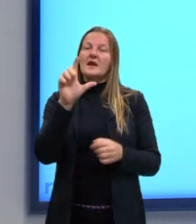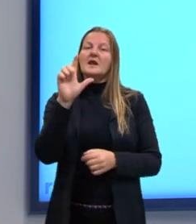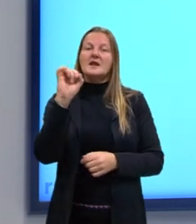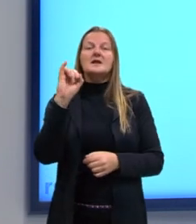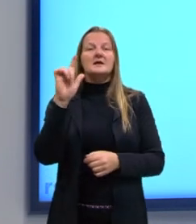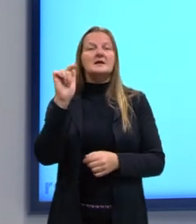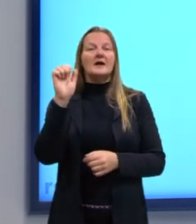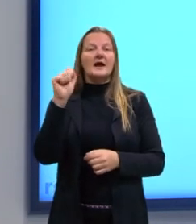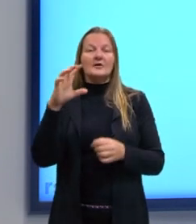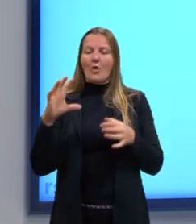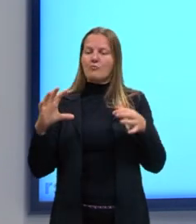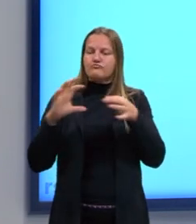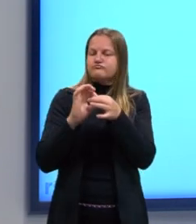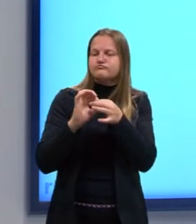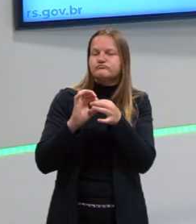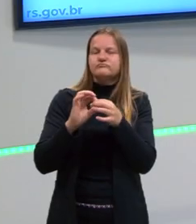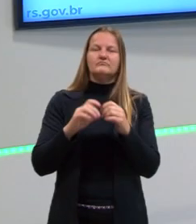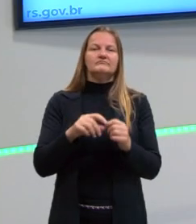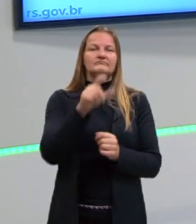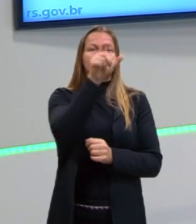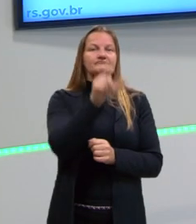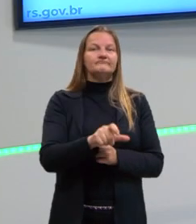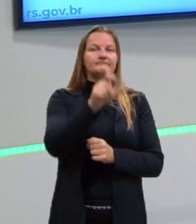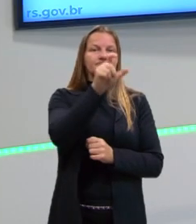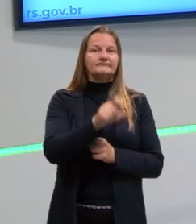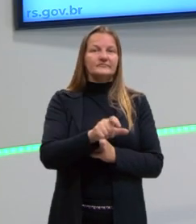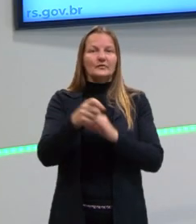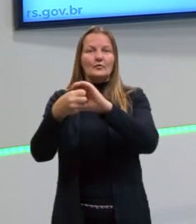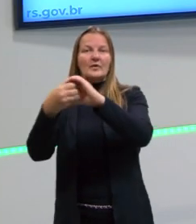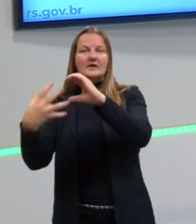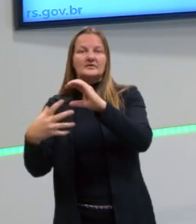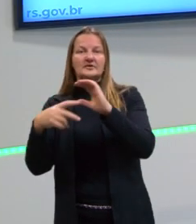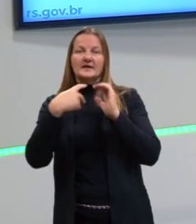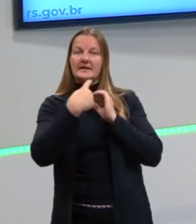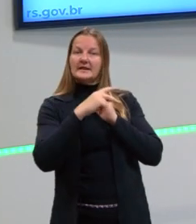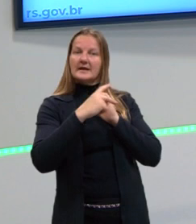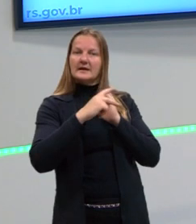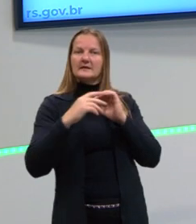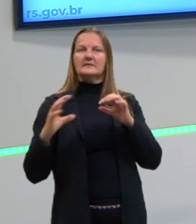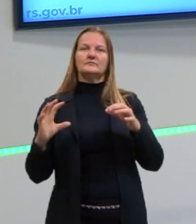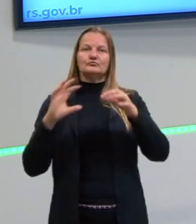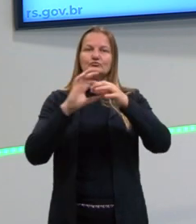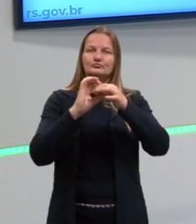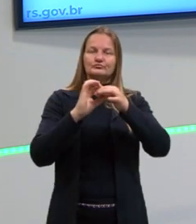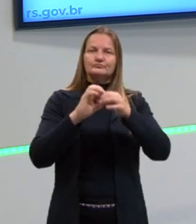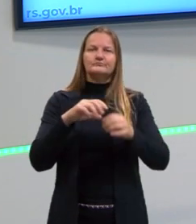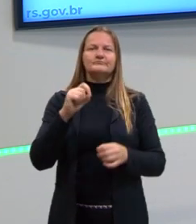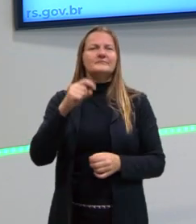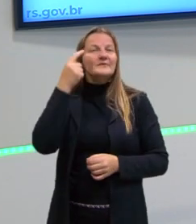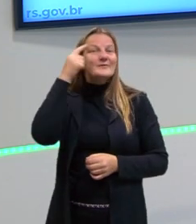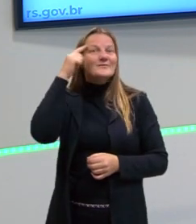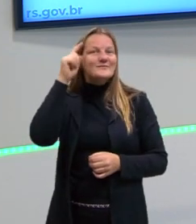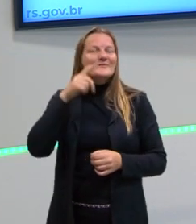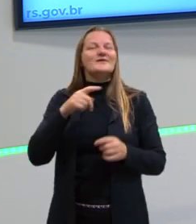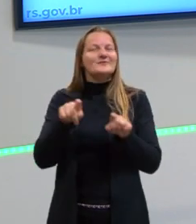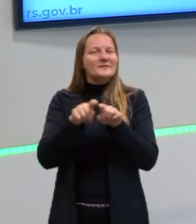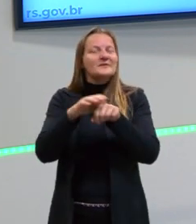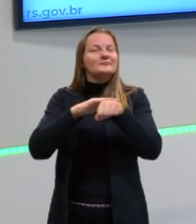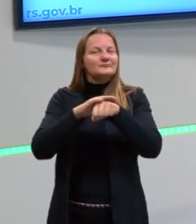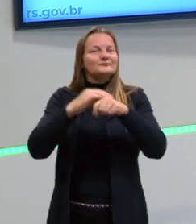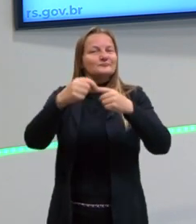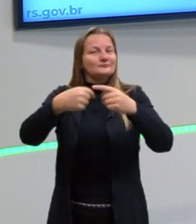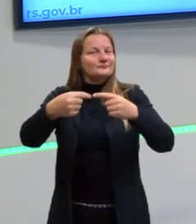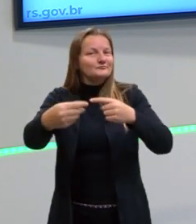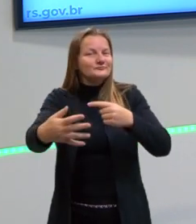ligar as características que se referem ao sujeito a ele. É aquela ideia que eu também já comentei com vocês antes,